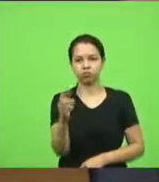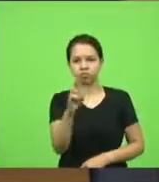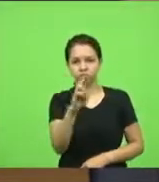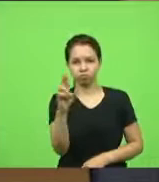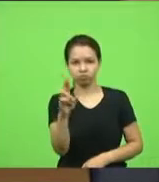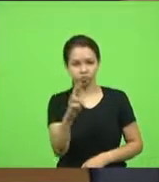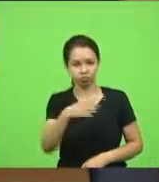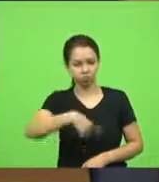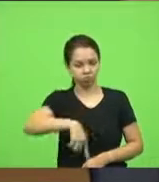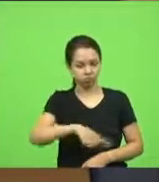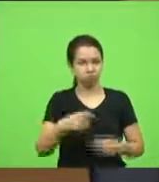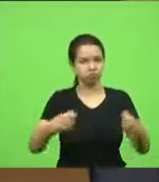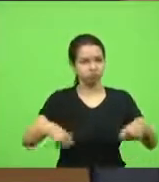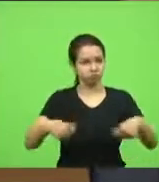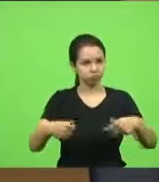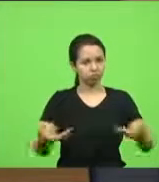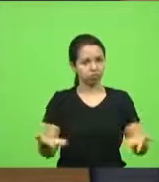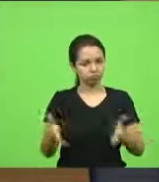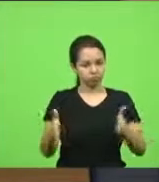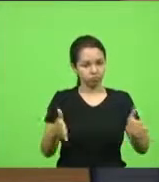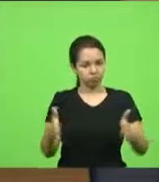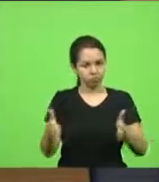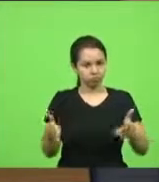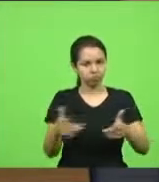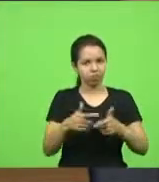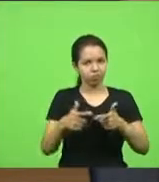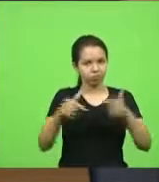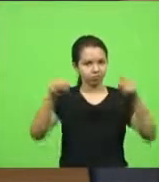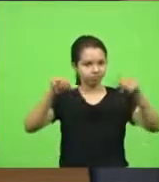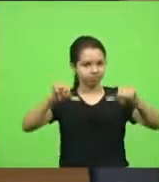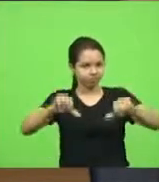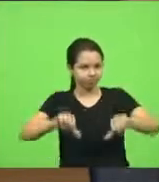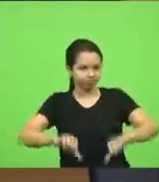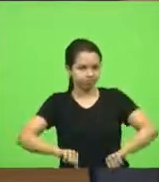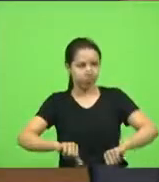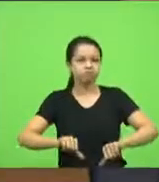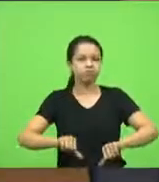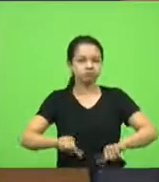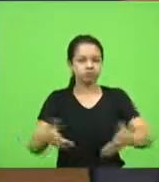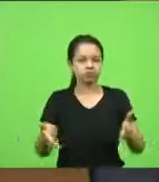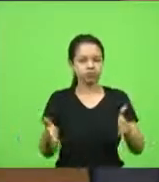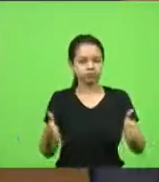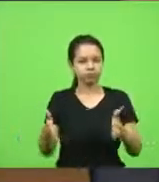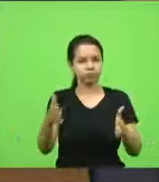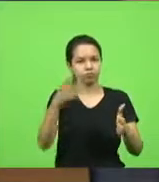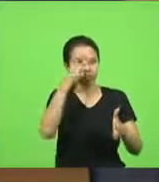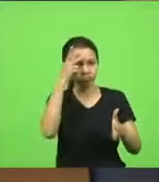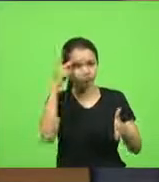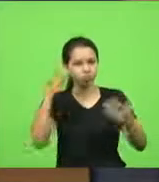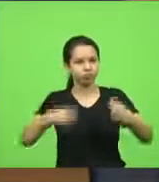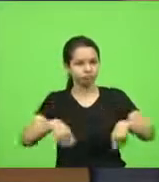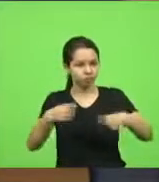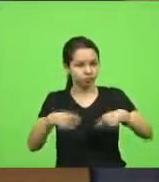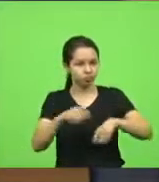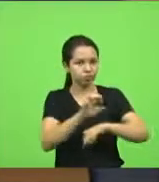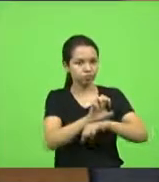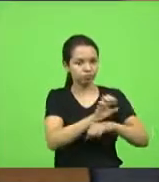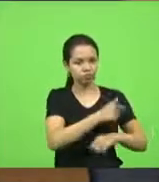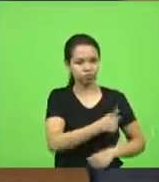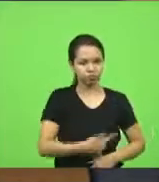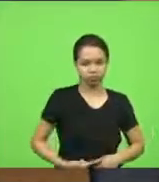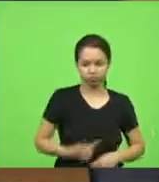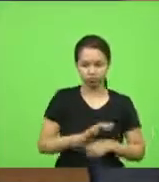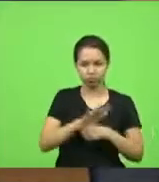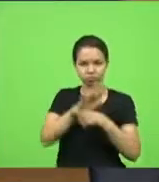precisamos que, nesse momento de maior crise, nesse momento que as pessoas precisam da mão do Estado, que, de fato,